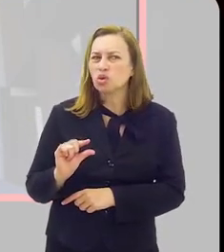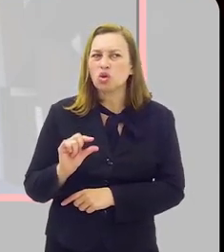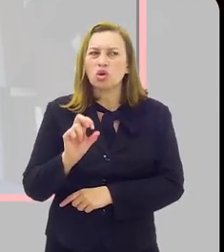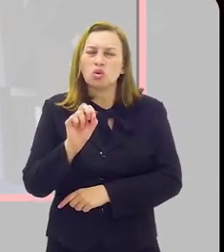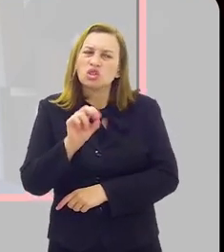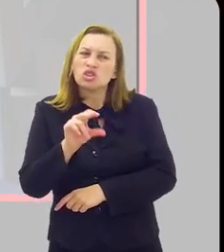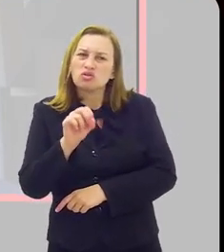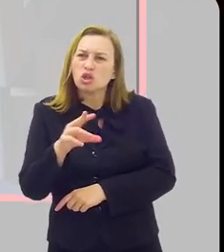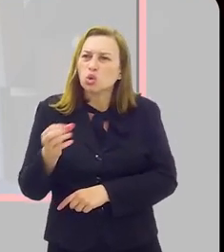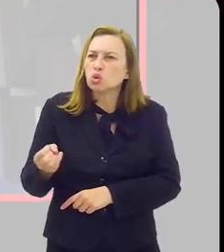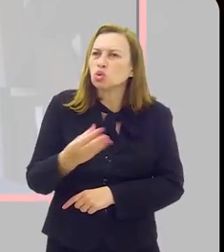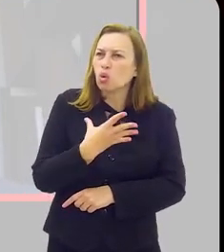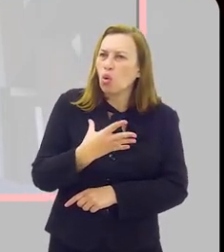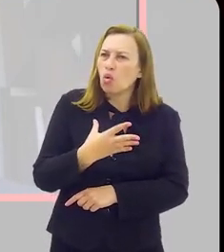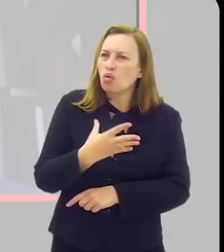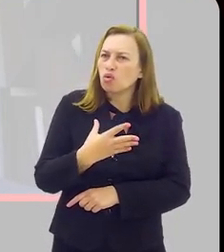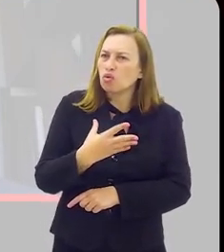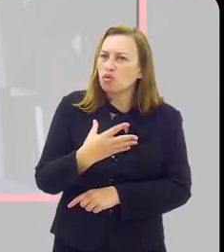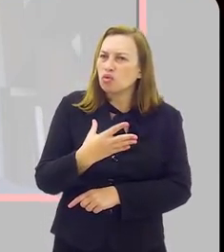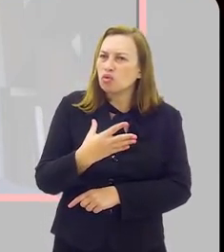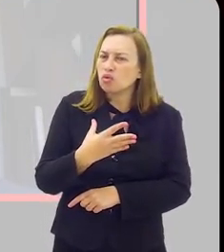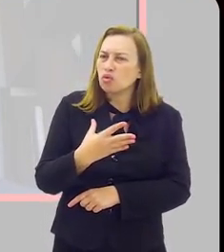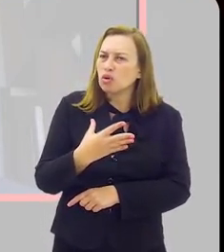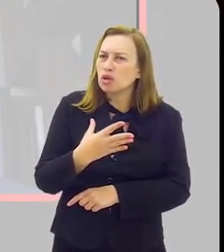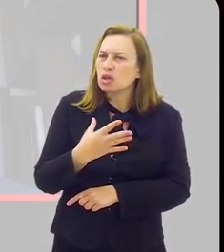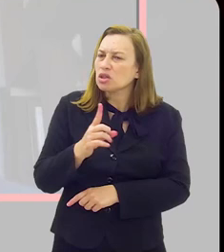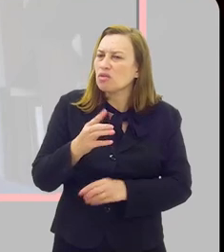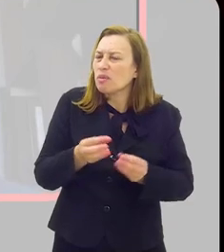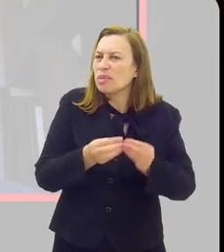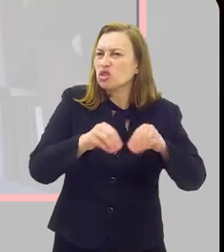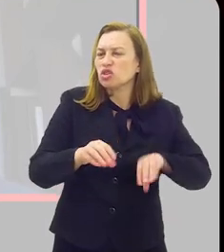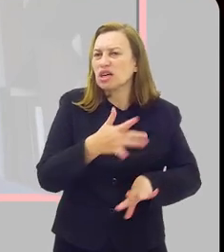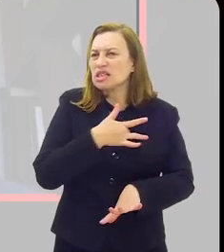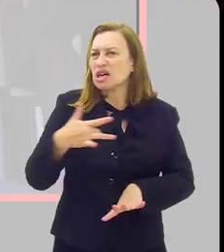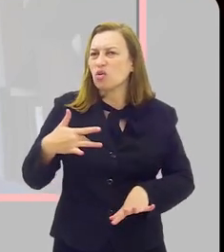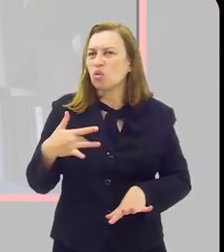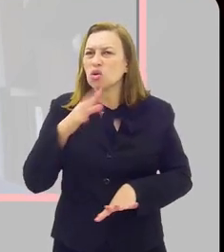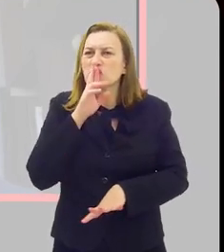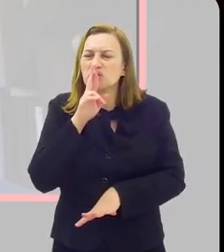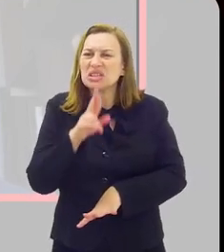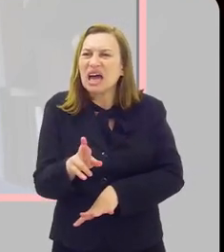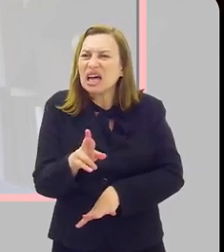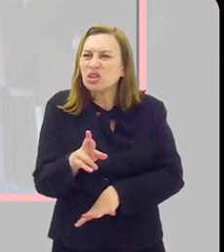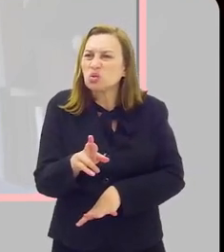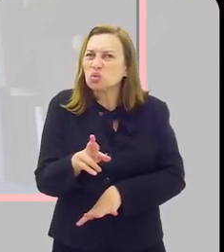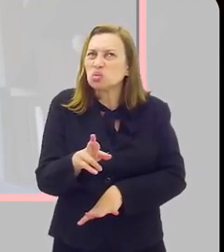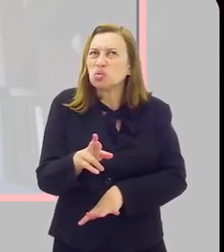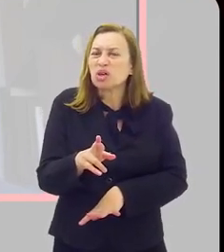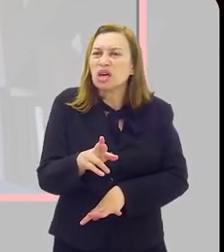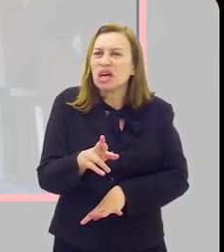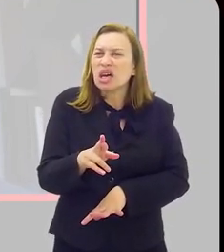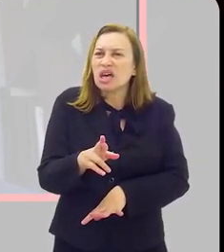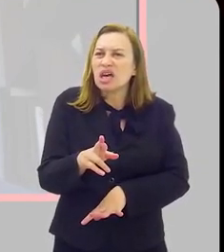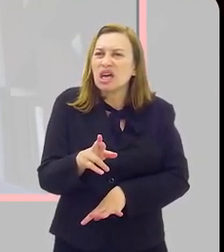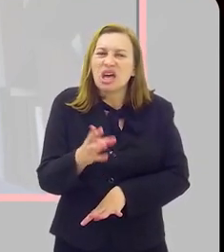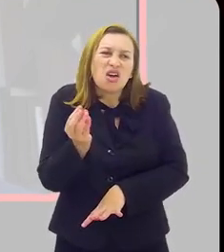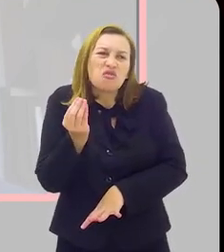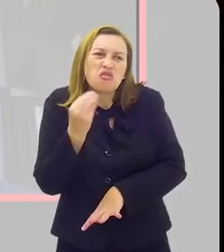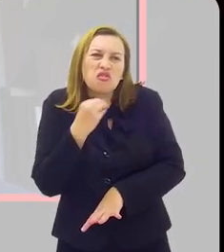variantes, é mais danosa a nossa saúde, enfim, os resultados são menos